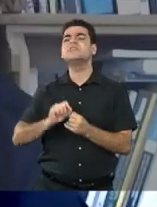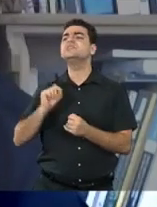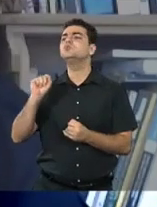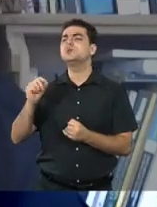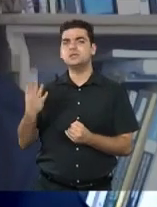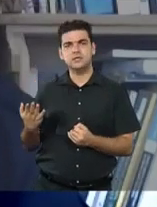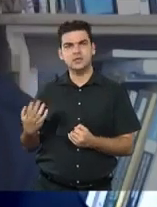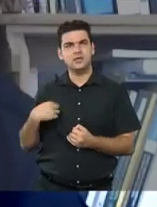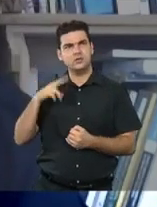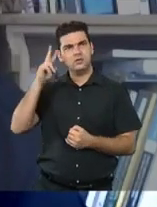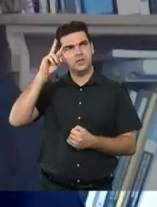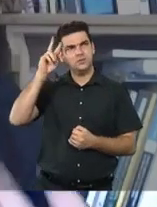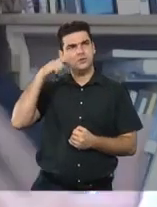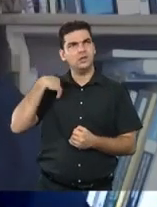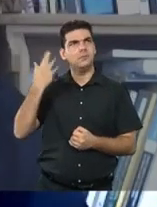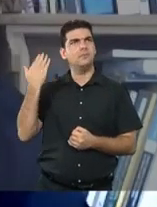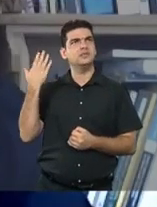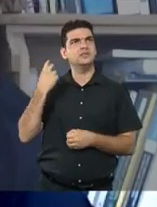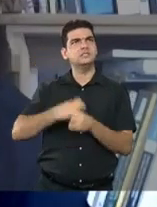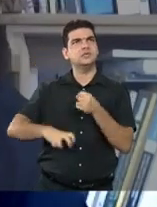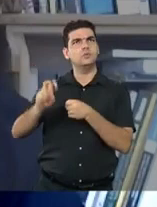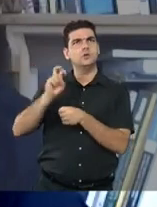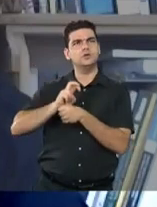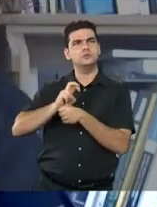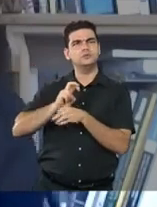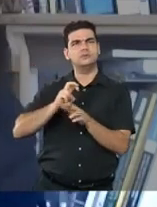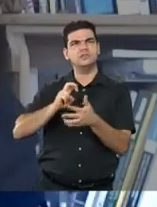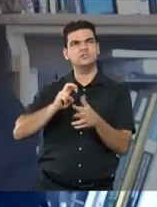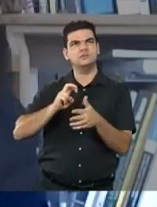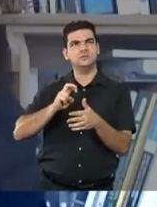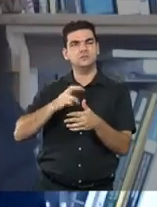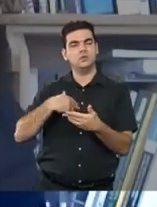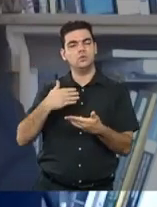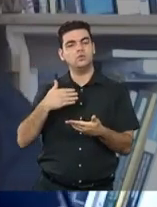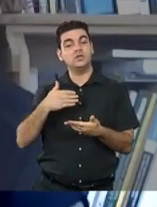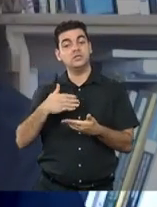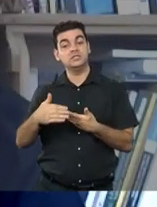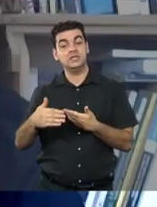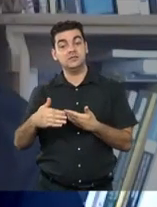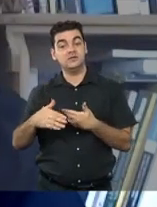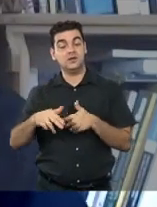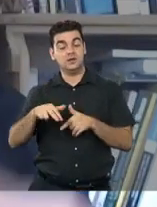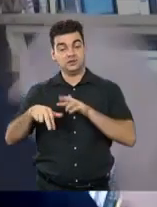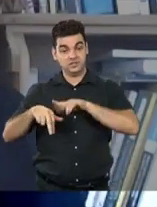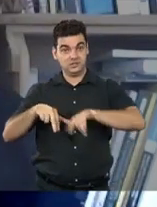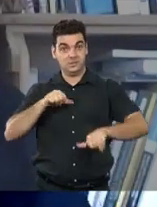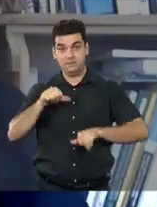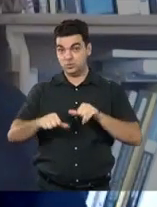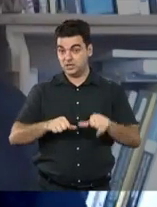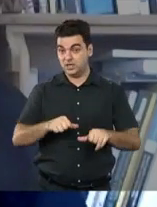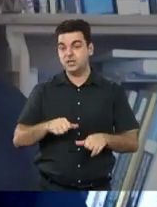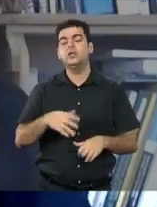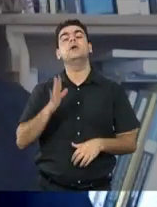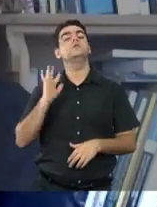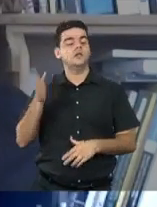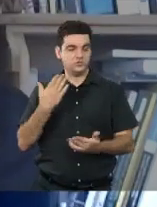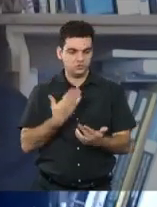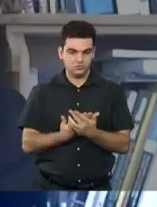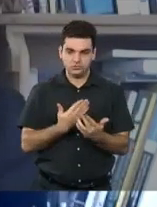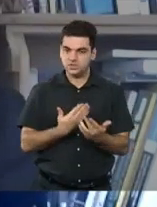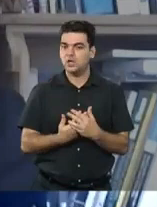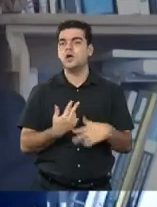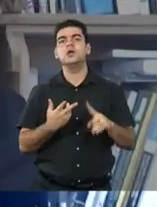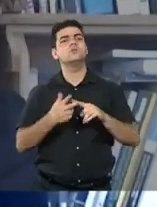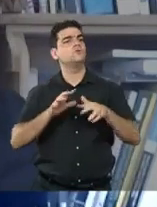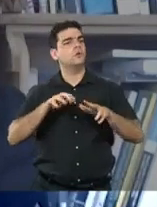Eu, há 5 anos atrás, ou melhor, 6 anos atrás, quando eu iniciei a minha transição de gênero, eu já tinha uma formação acadêmica e